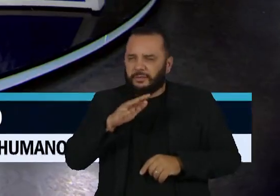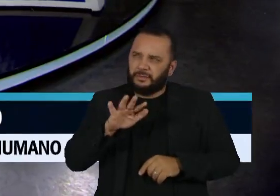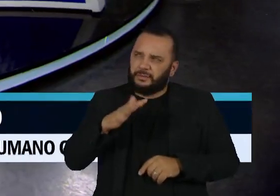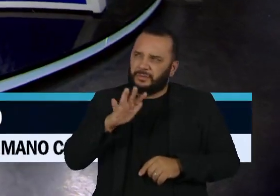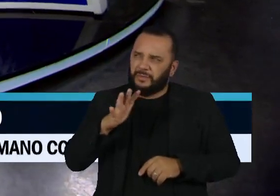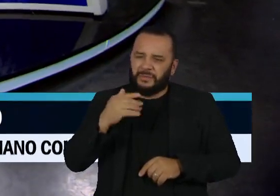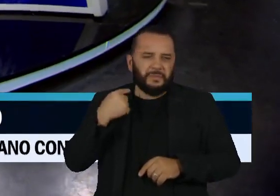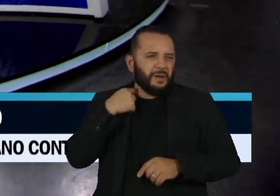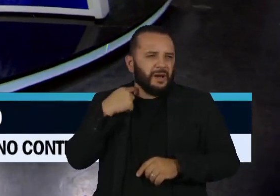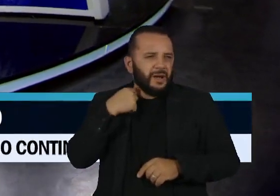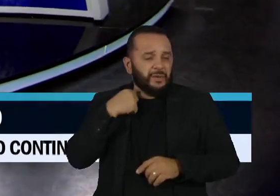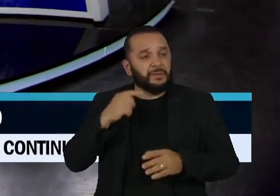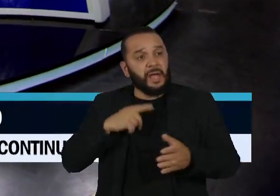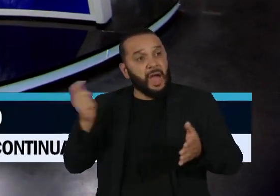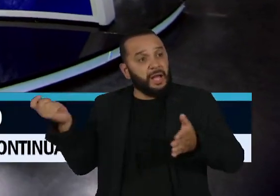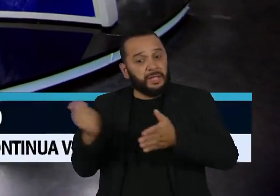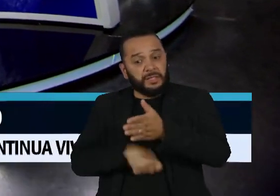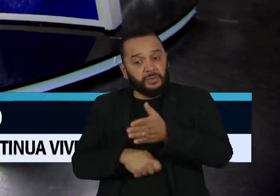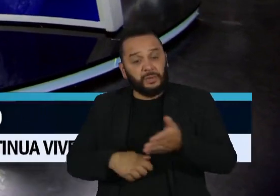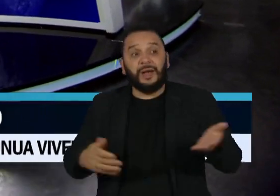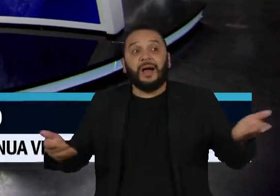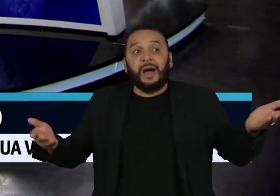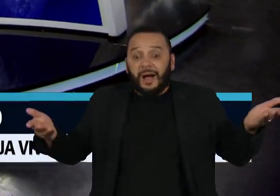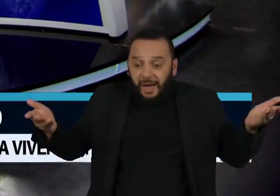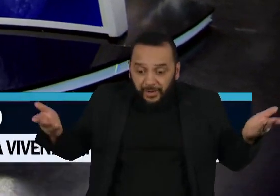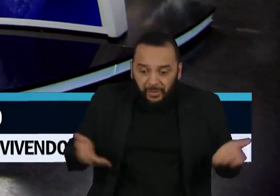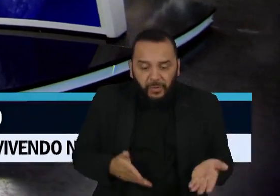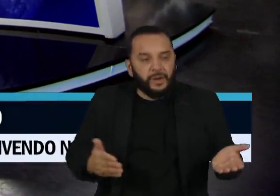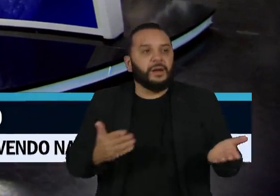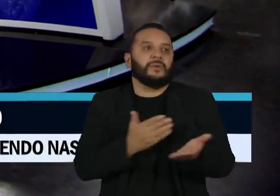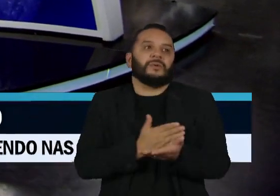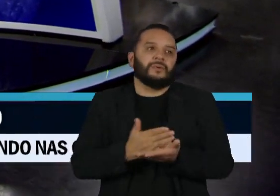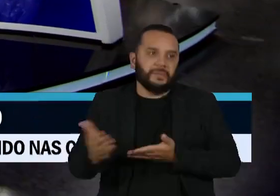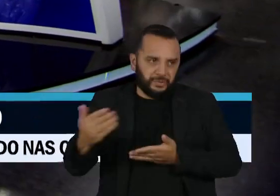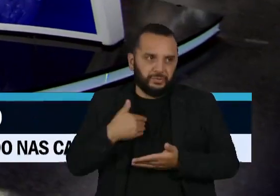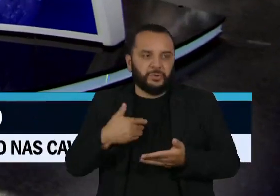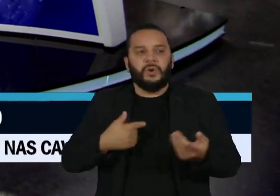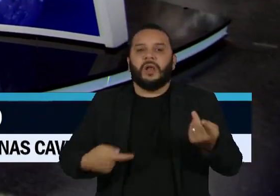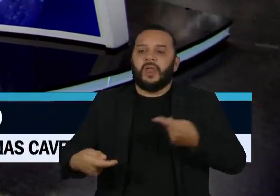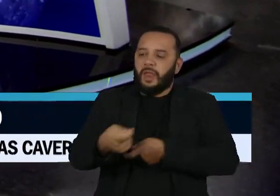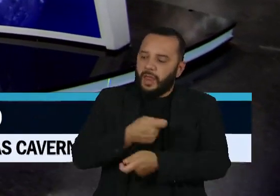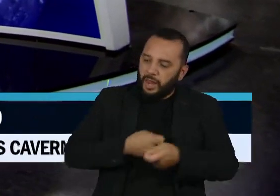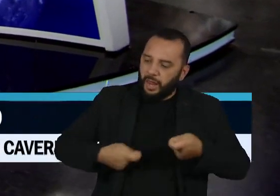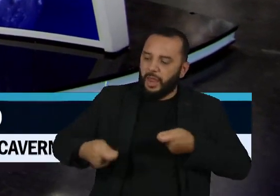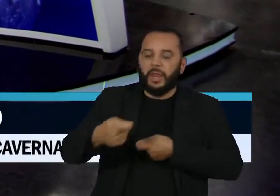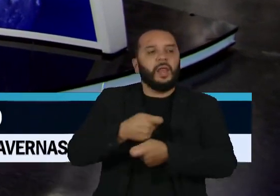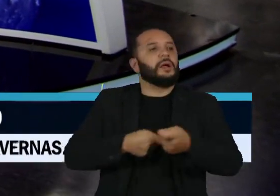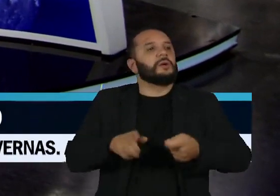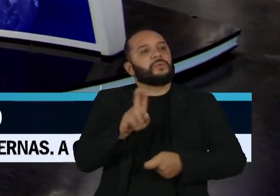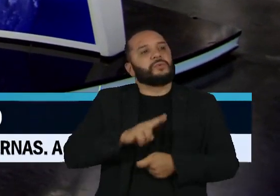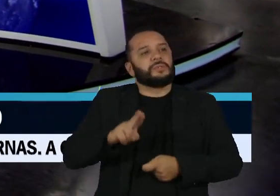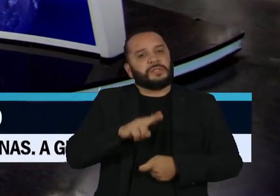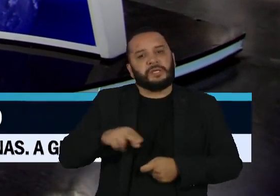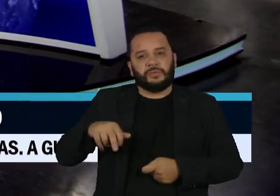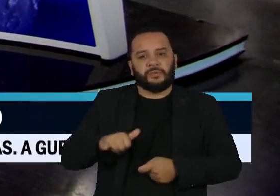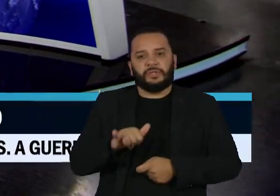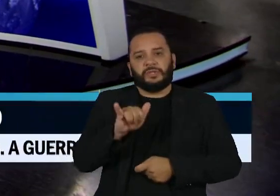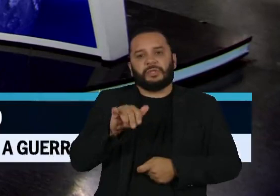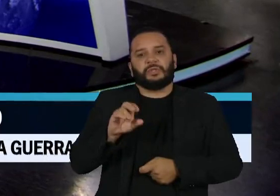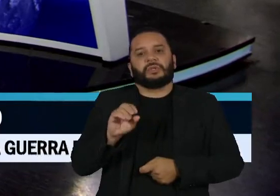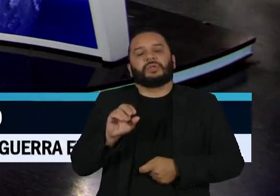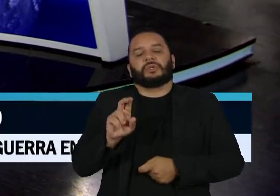maio, a assinatura e agora tem a primeira operação. Então, ela não é uma operação simples, não é uma operação que pode ser